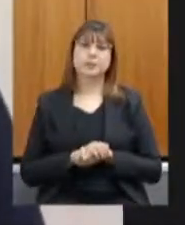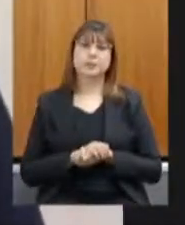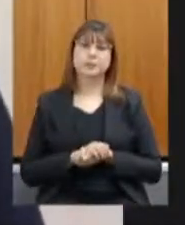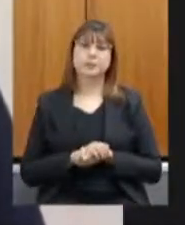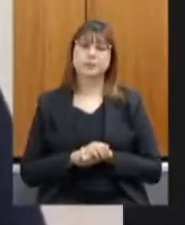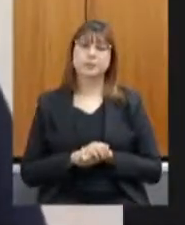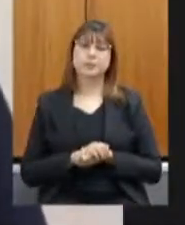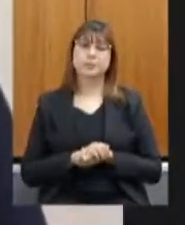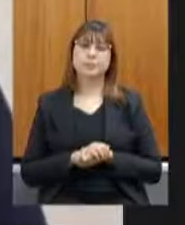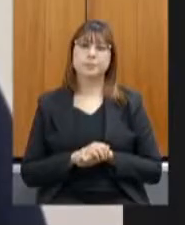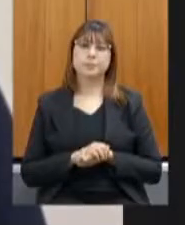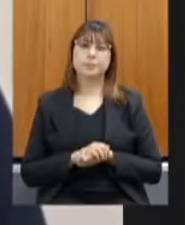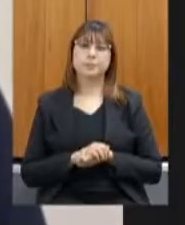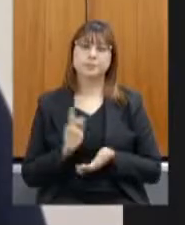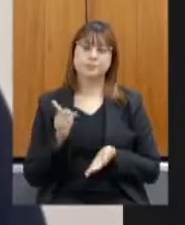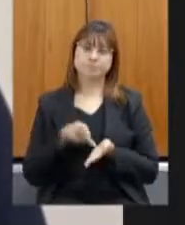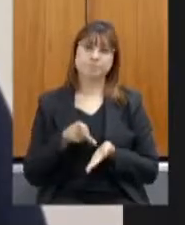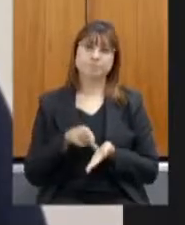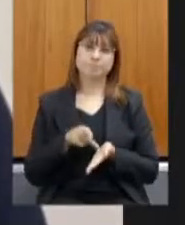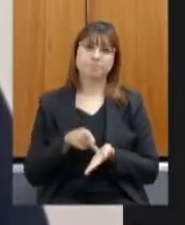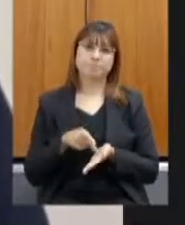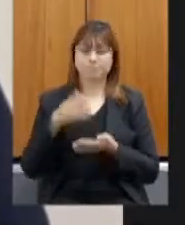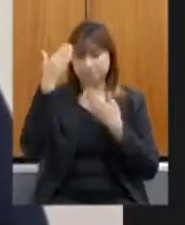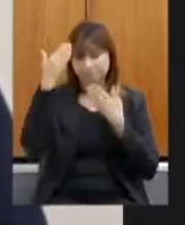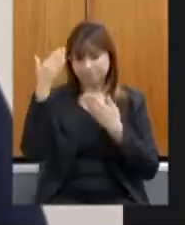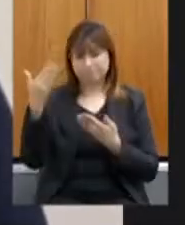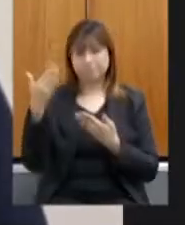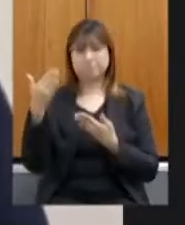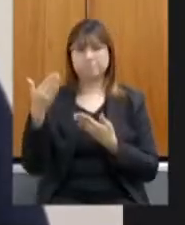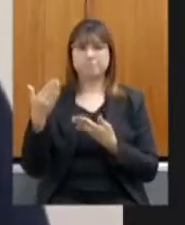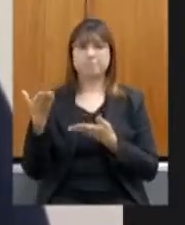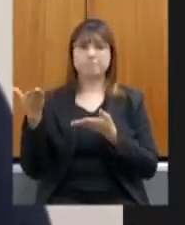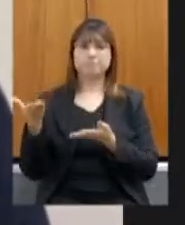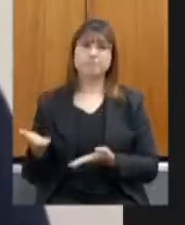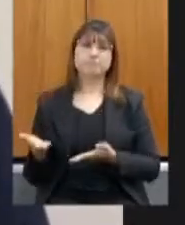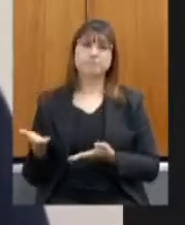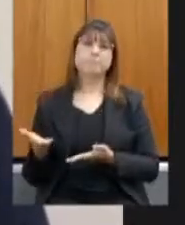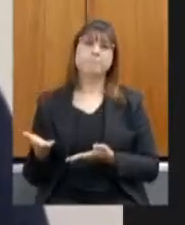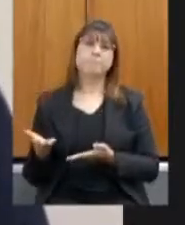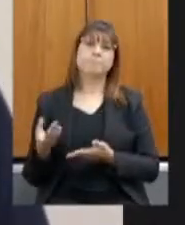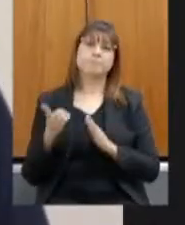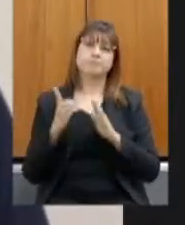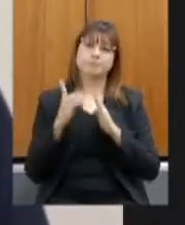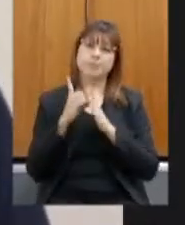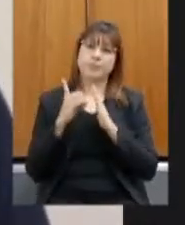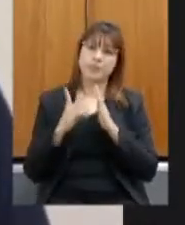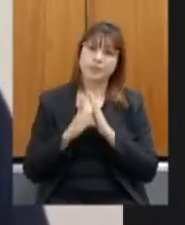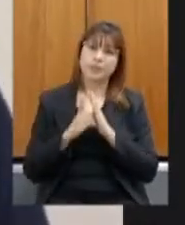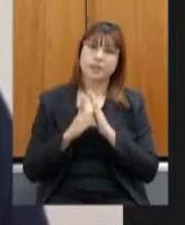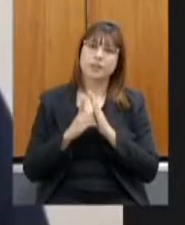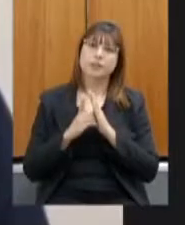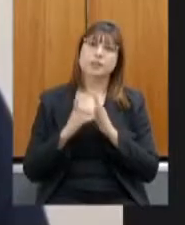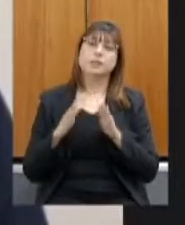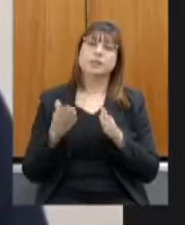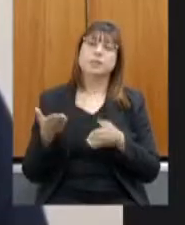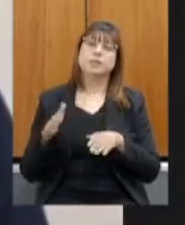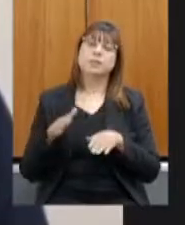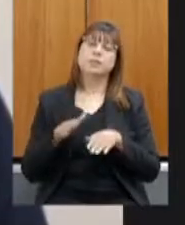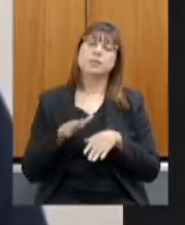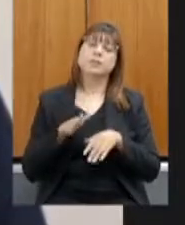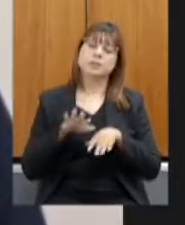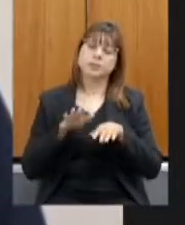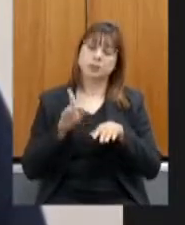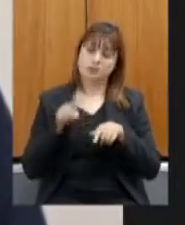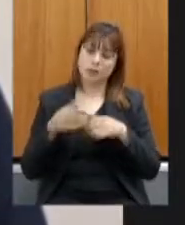eu realmente de fato agradeço pelo posicionamento da mesa de diálogo bom que nós estamos bem alinhados bem